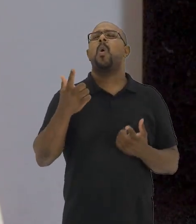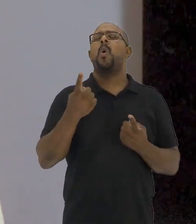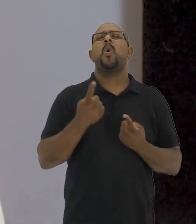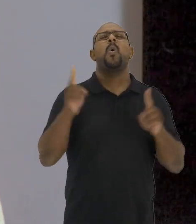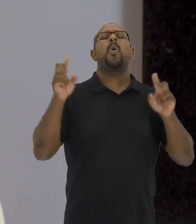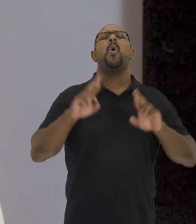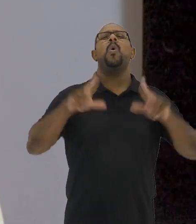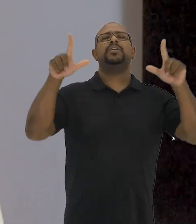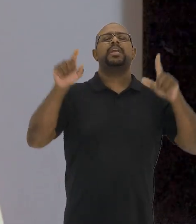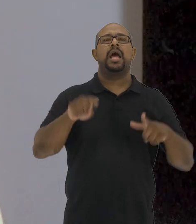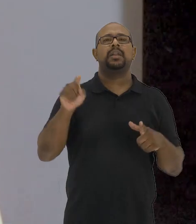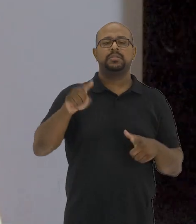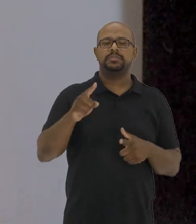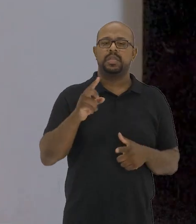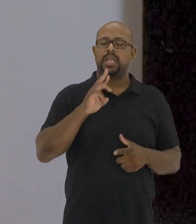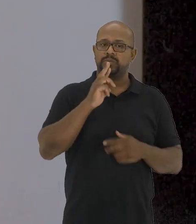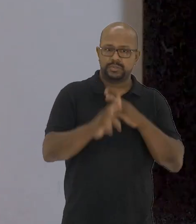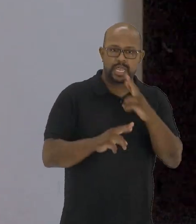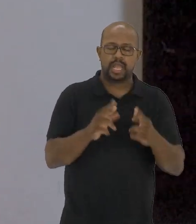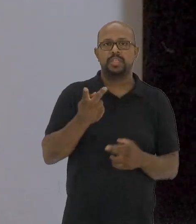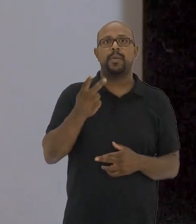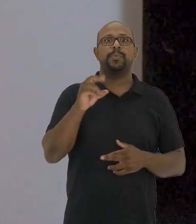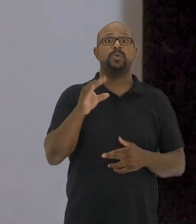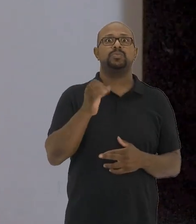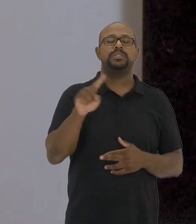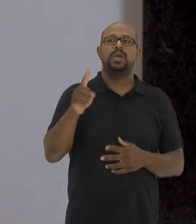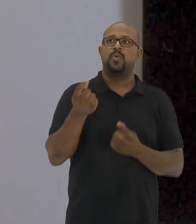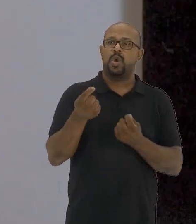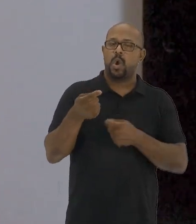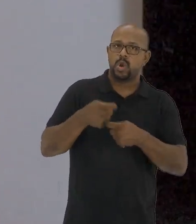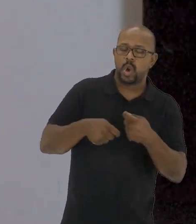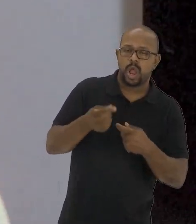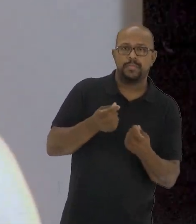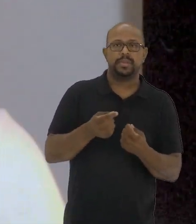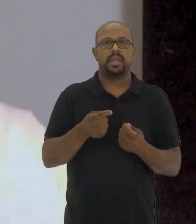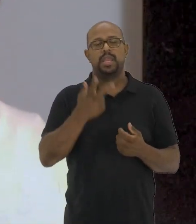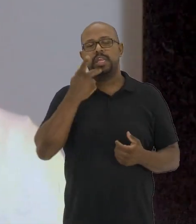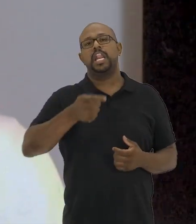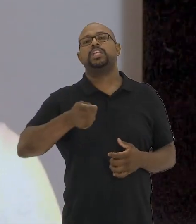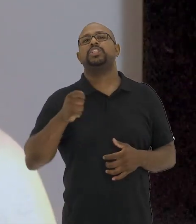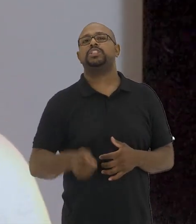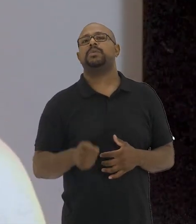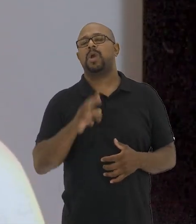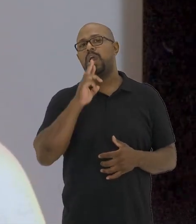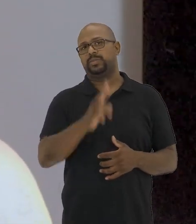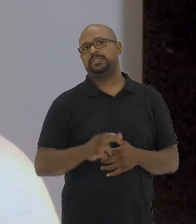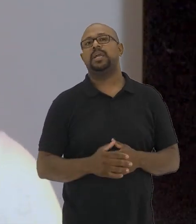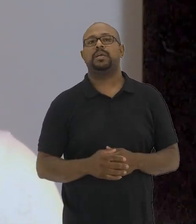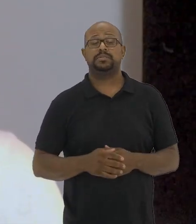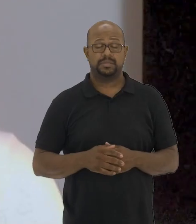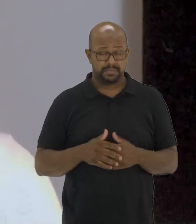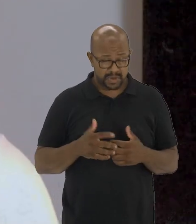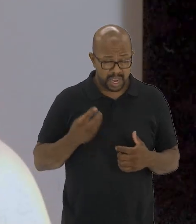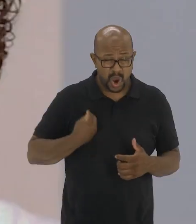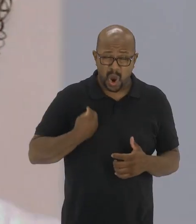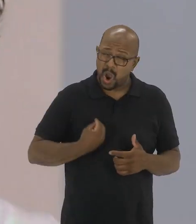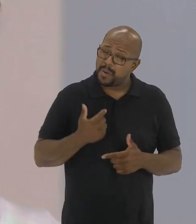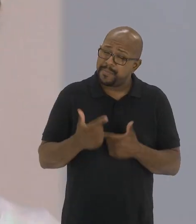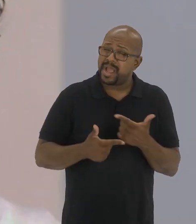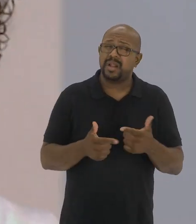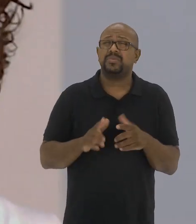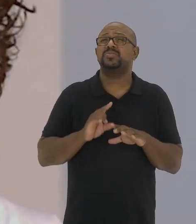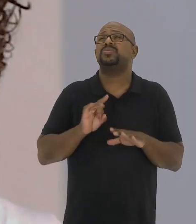operam na lógica contrária dos resultados, das produções econômicas, das produções que legitimam resultados,